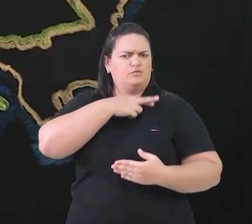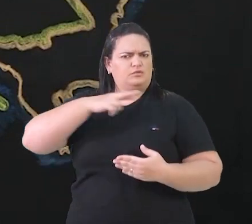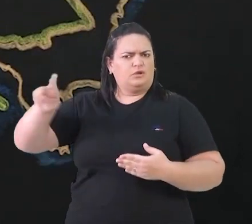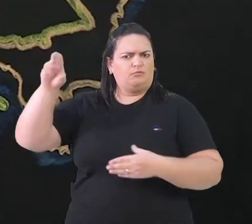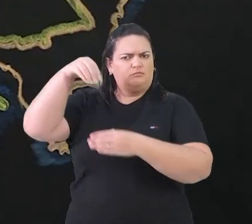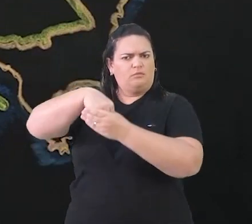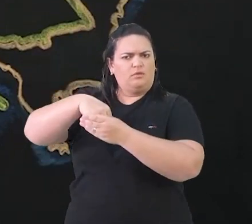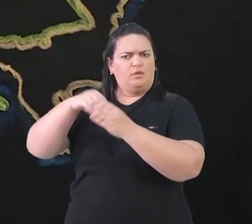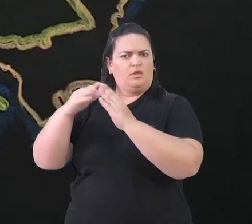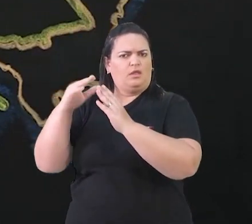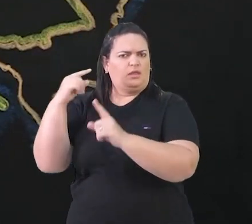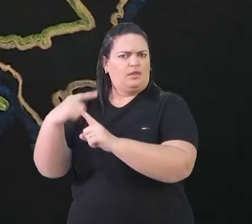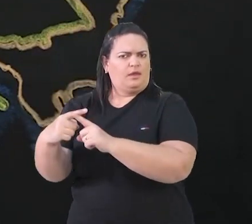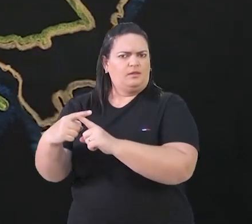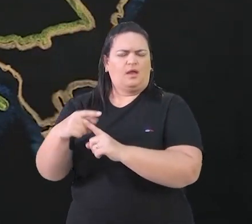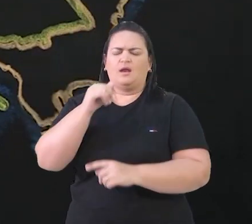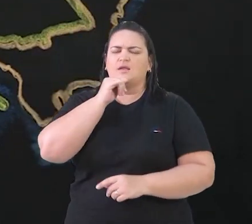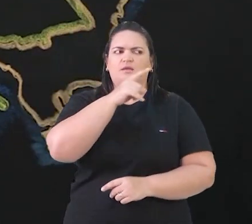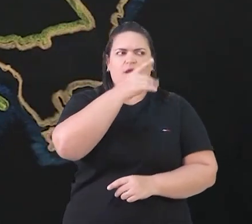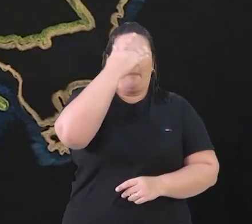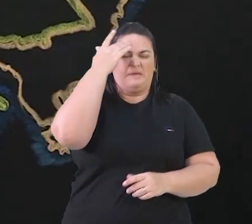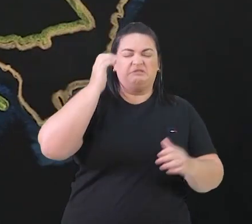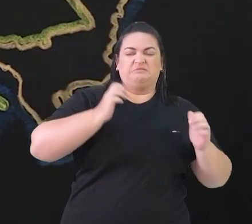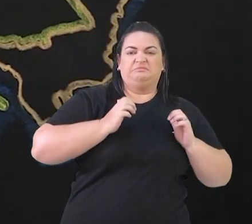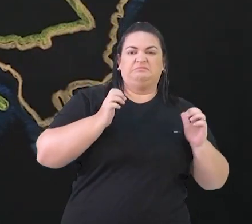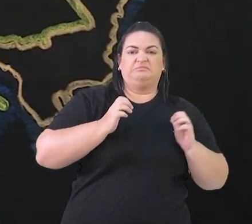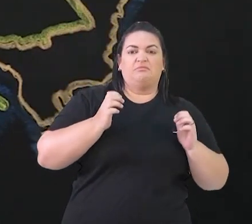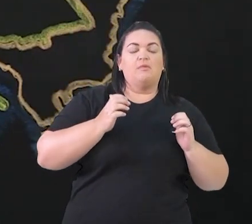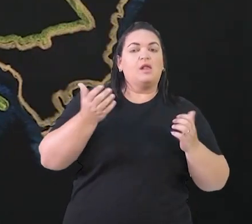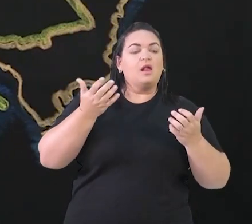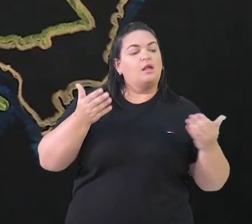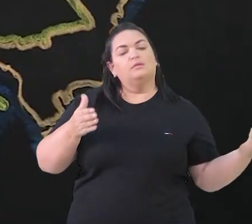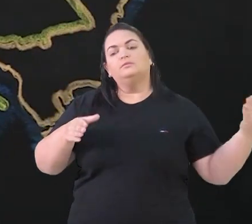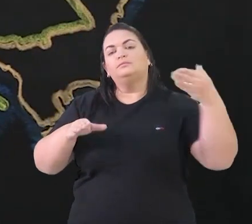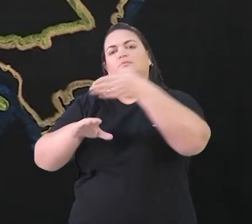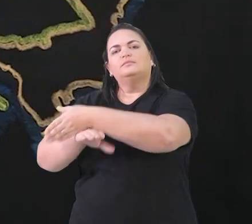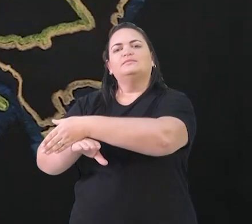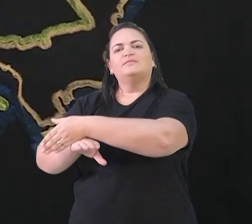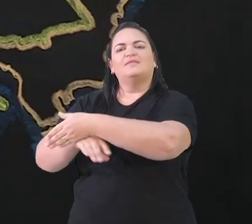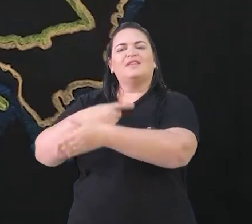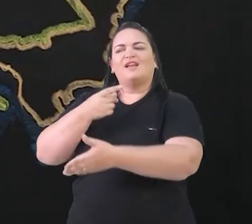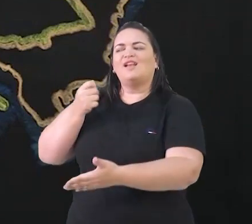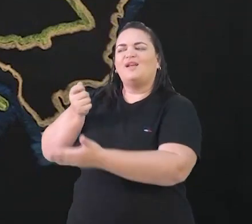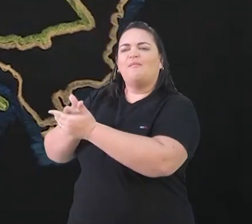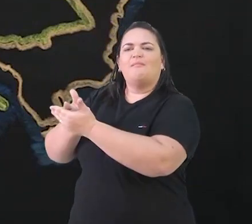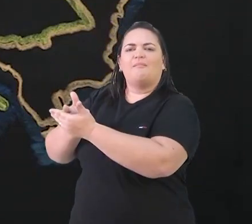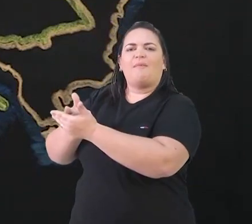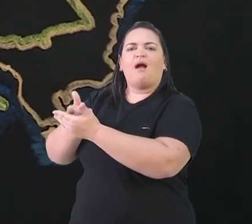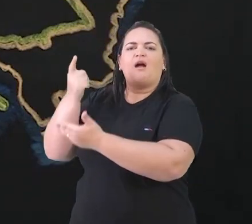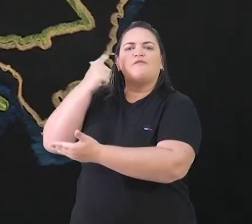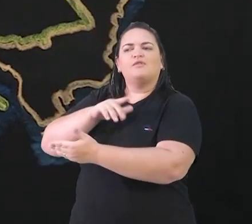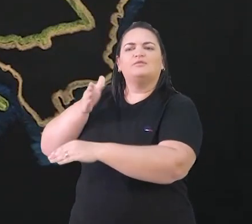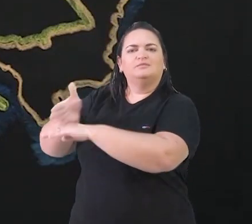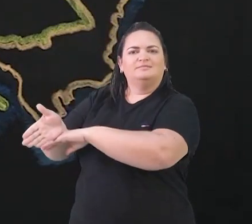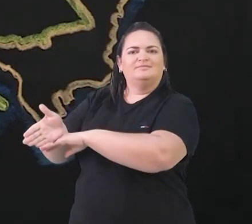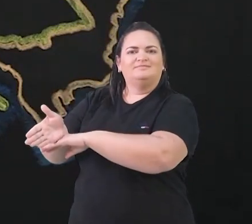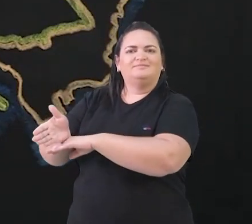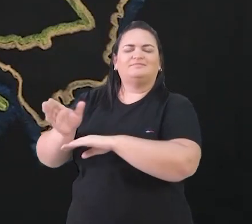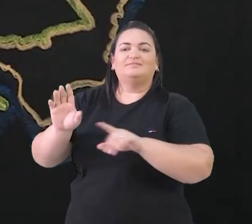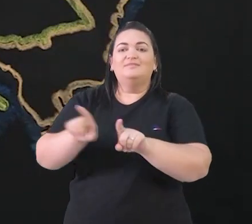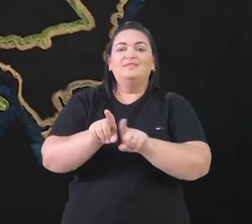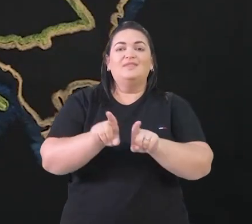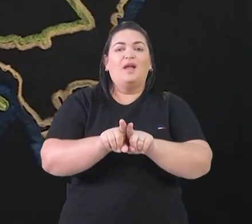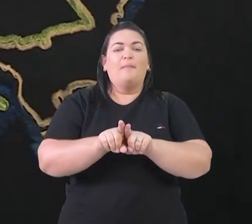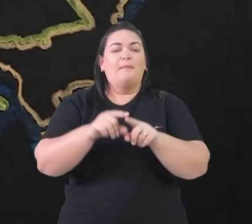um nobre queria fazer parte da Igreja Católica, ter um cargo importante, e ele realizava essa compra. Existia também a venda de